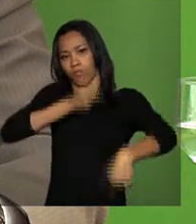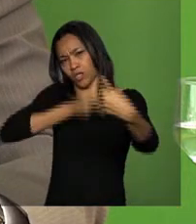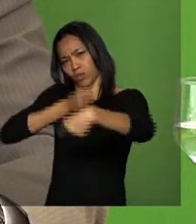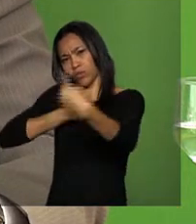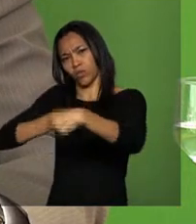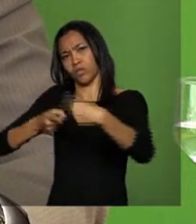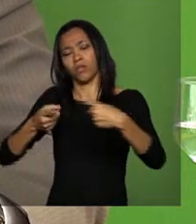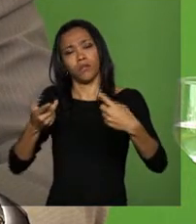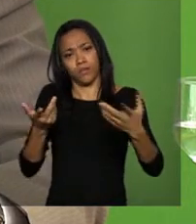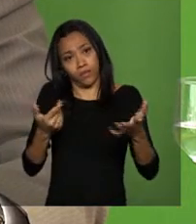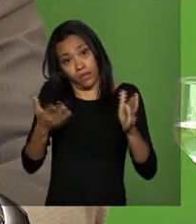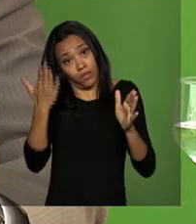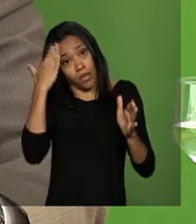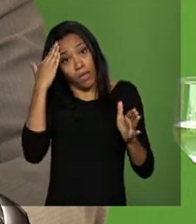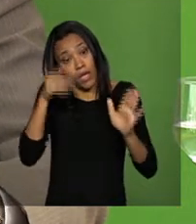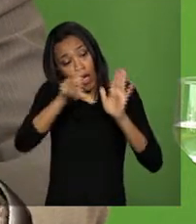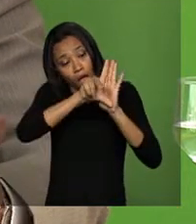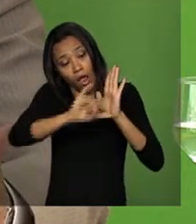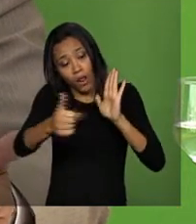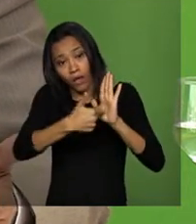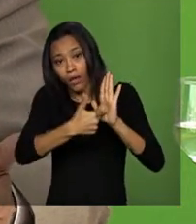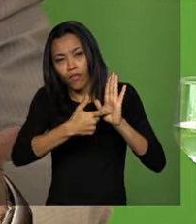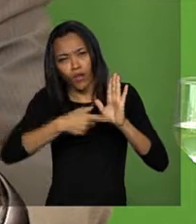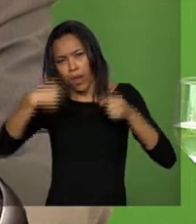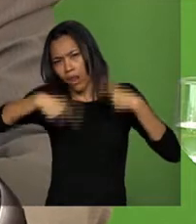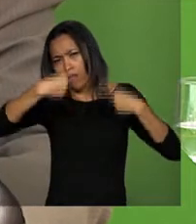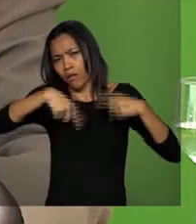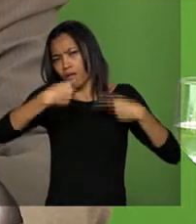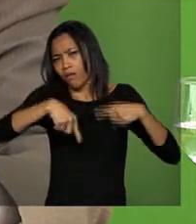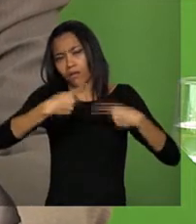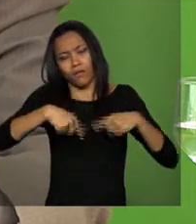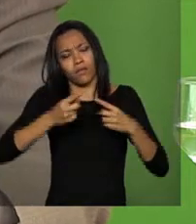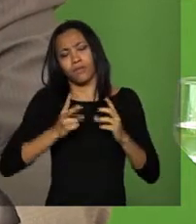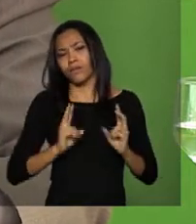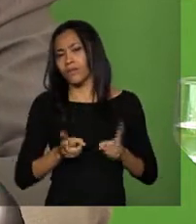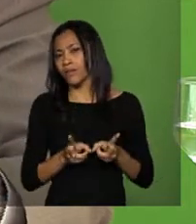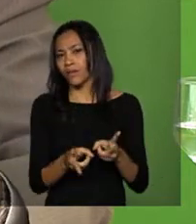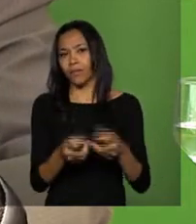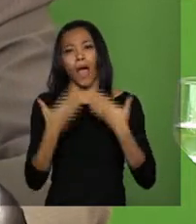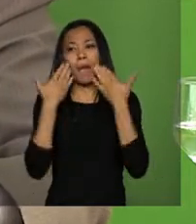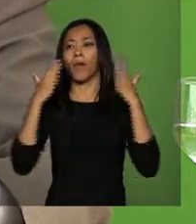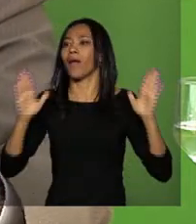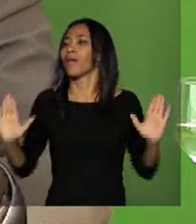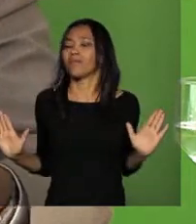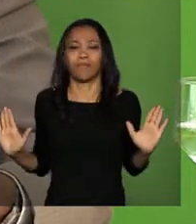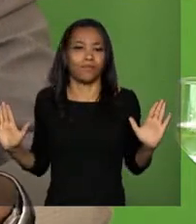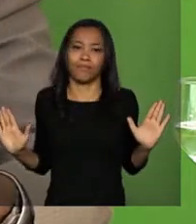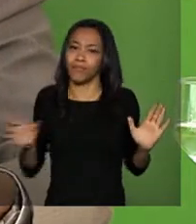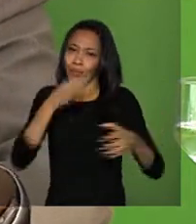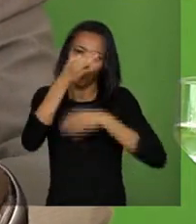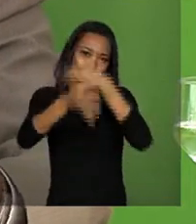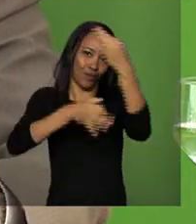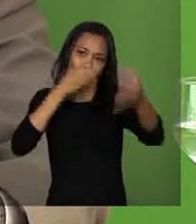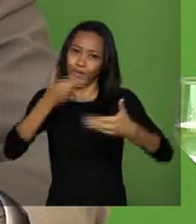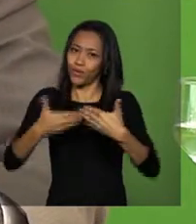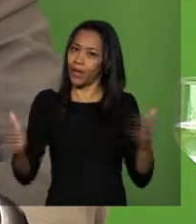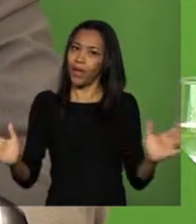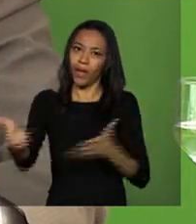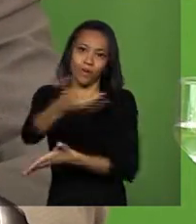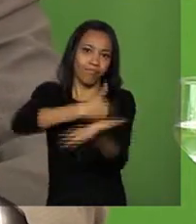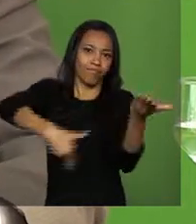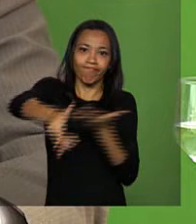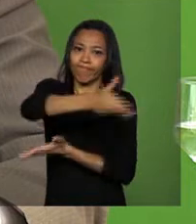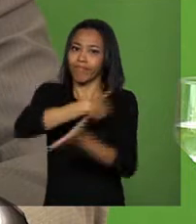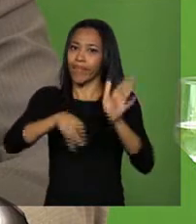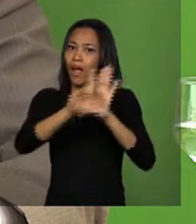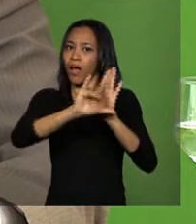a legislação foi debatida no ambiente mais aberto e mais democrático de que dispõe